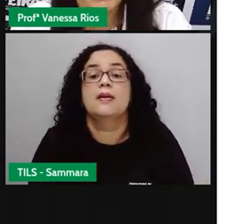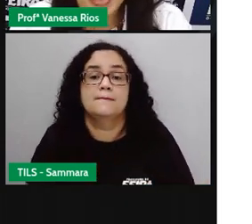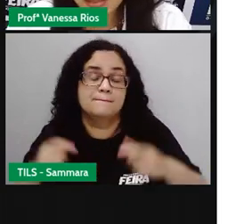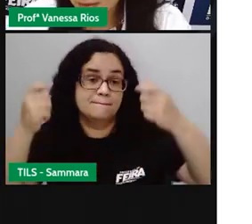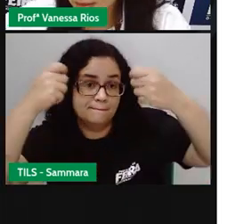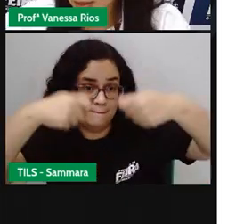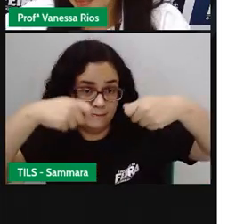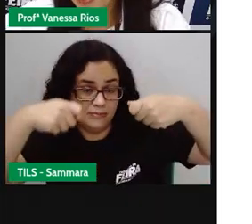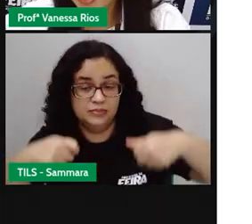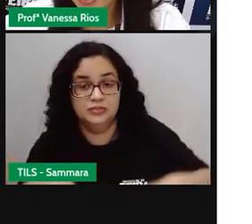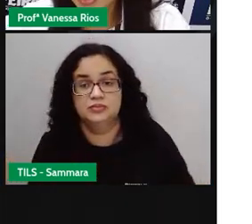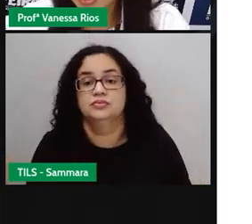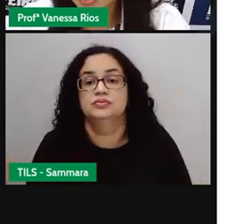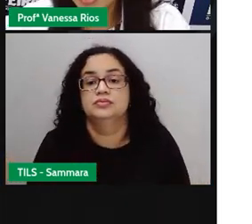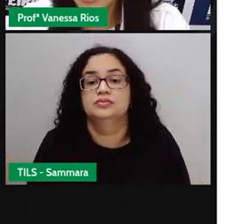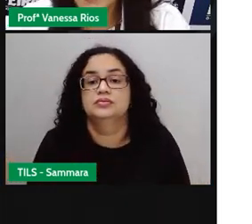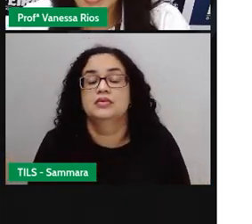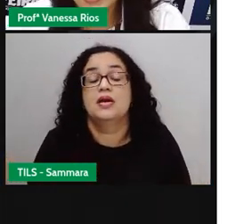principais são